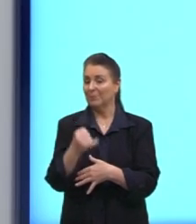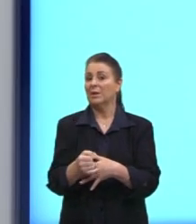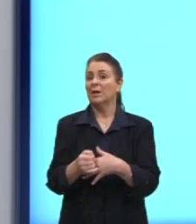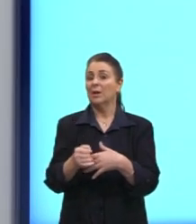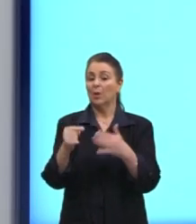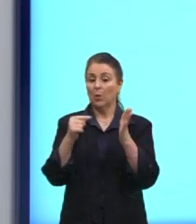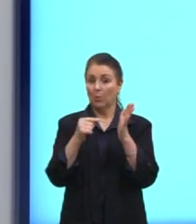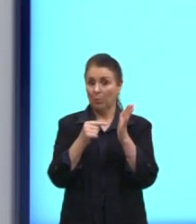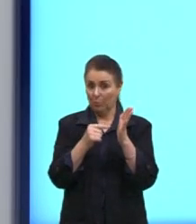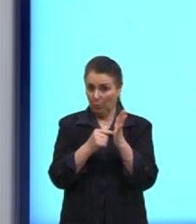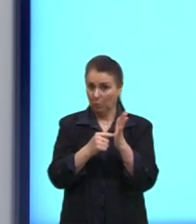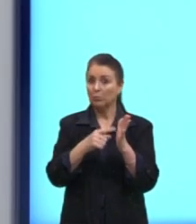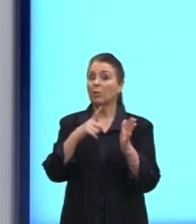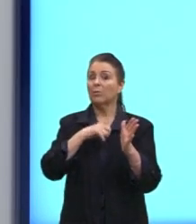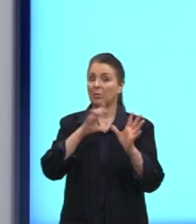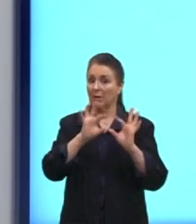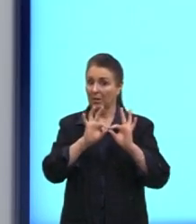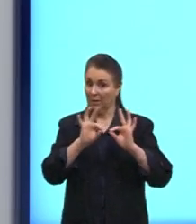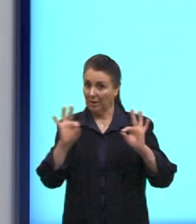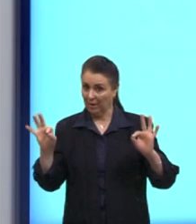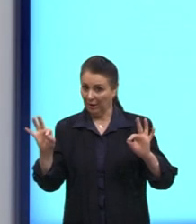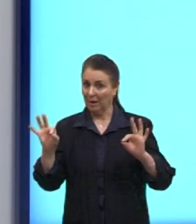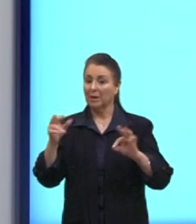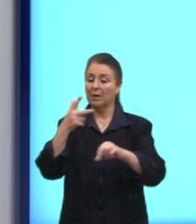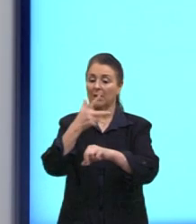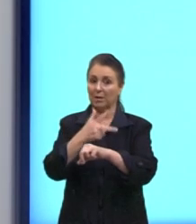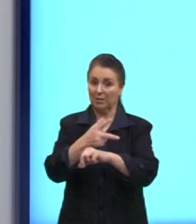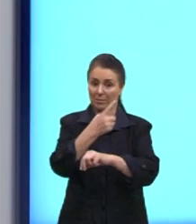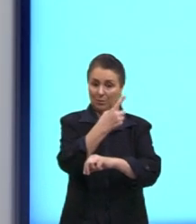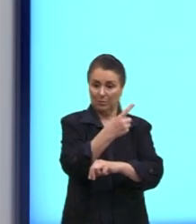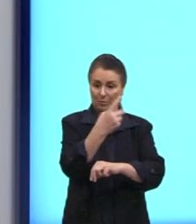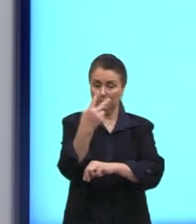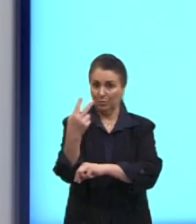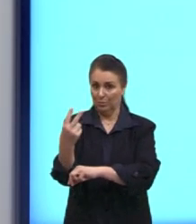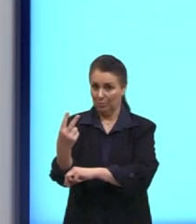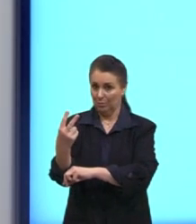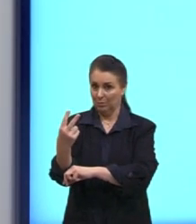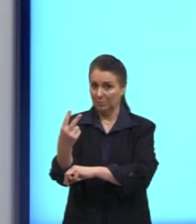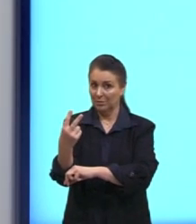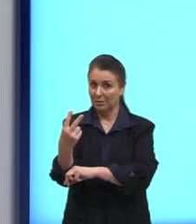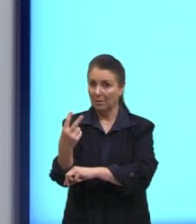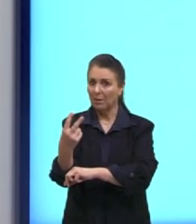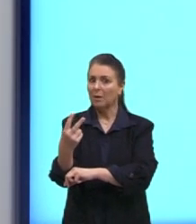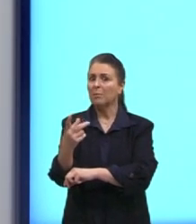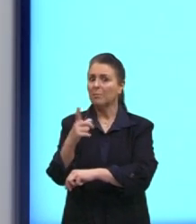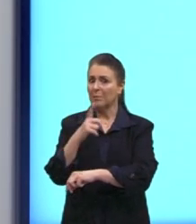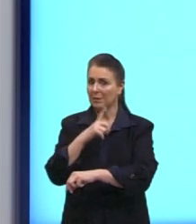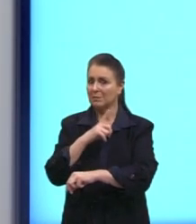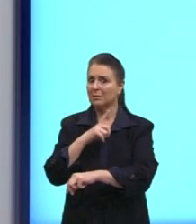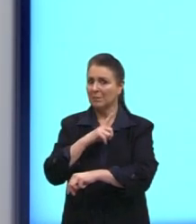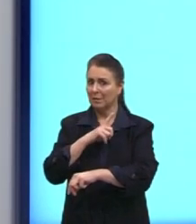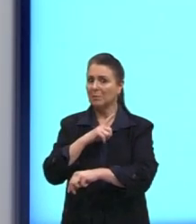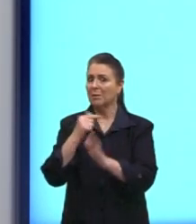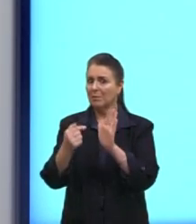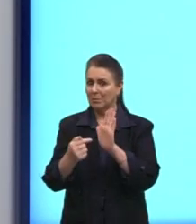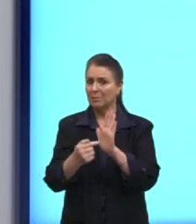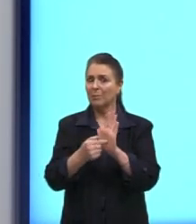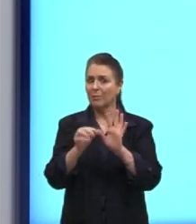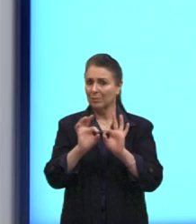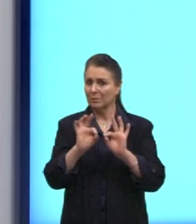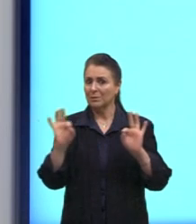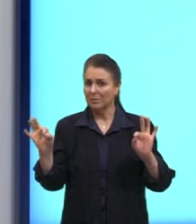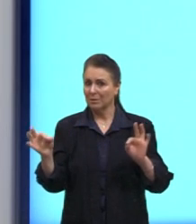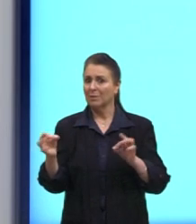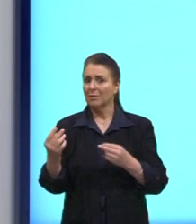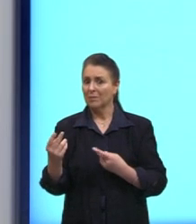reta que passa pela câmera 1 e 2, mas não é o único ponto equidistante nesse plano aqui,